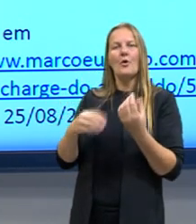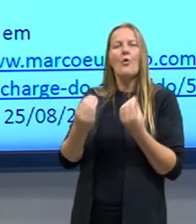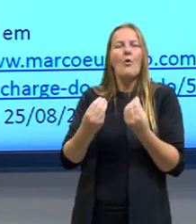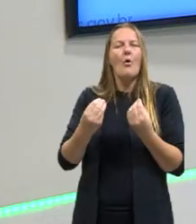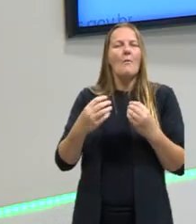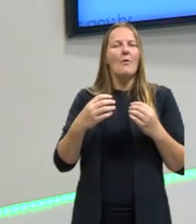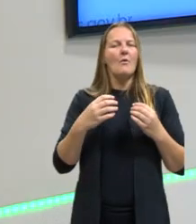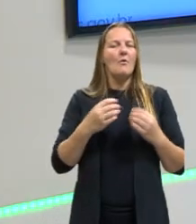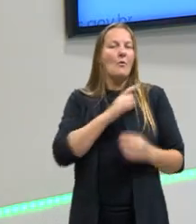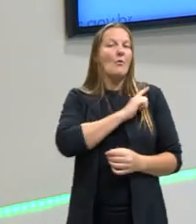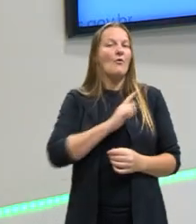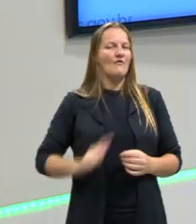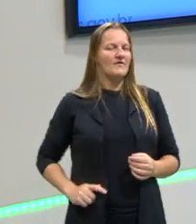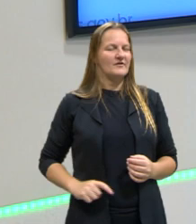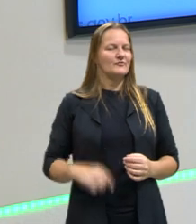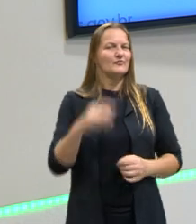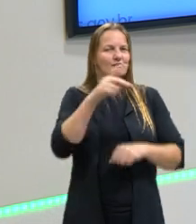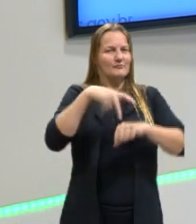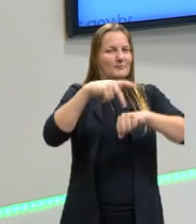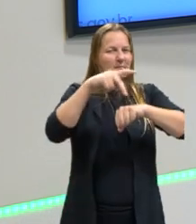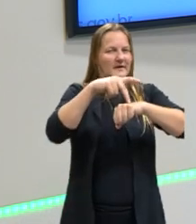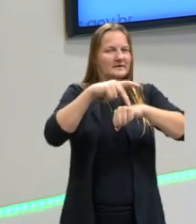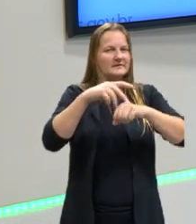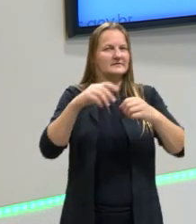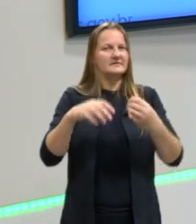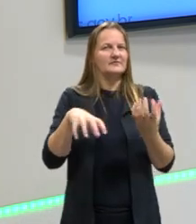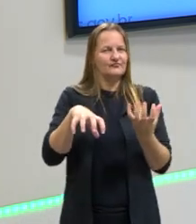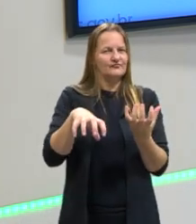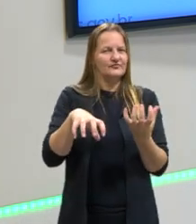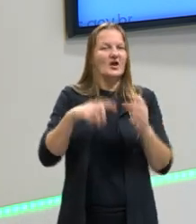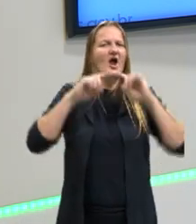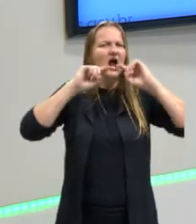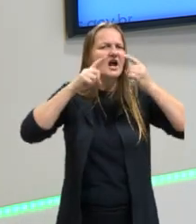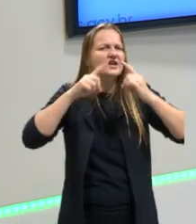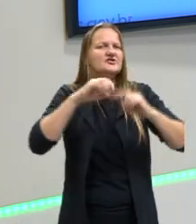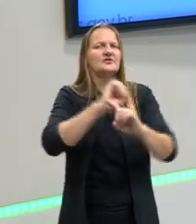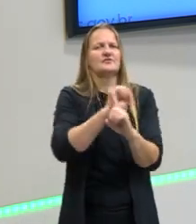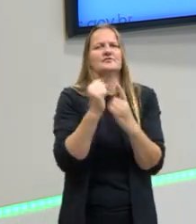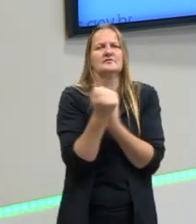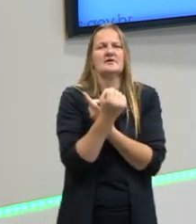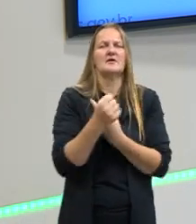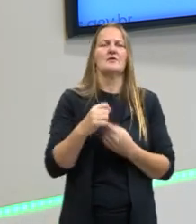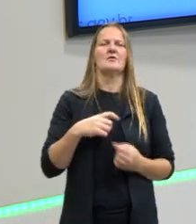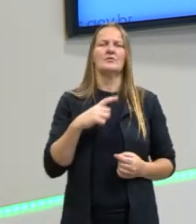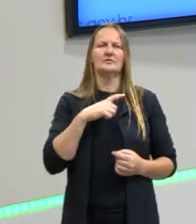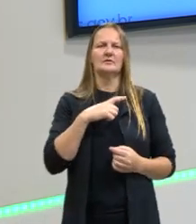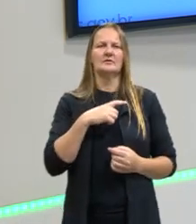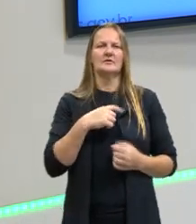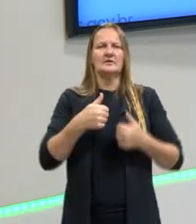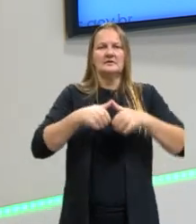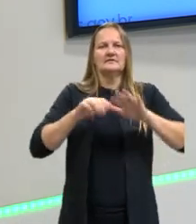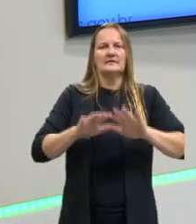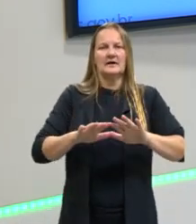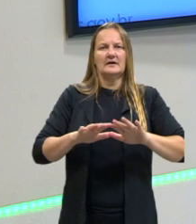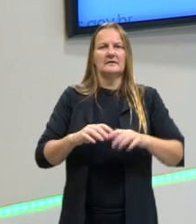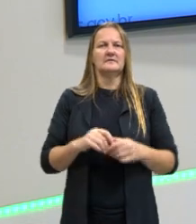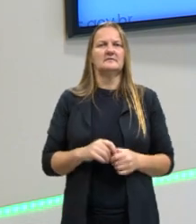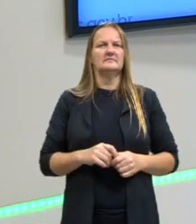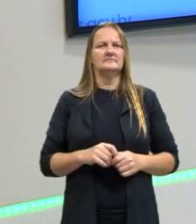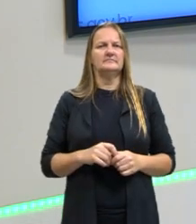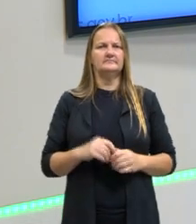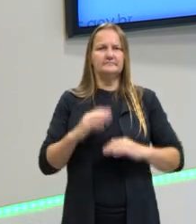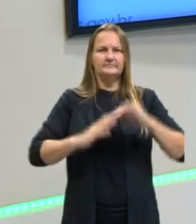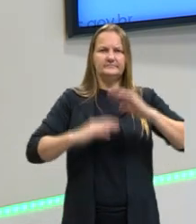como se governa um país. E aqui vem toda a questão da crítica social, de estarmos ou não estarmos de